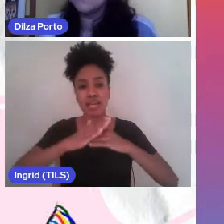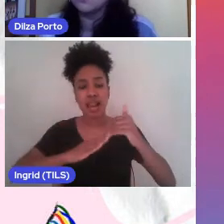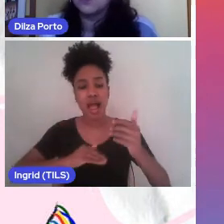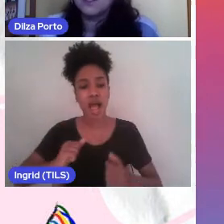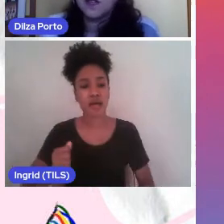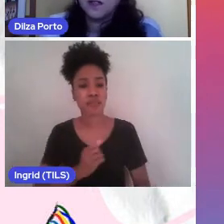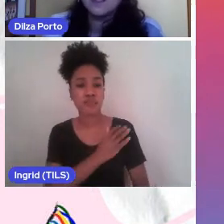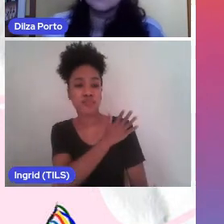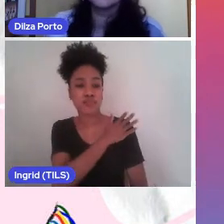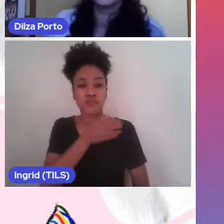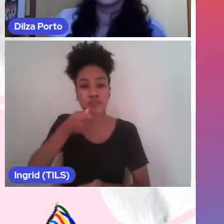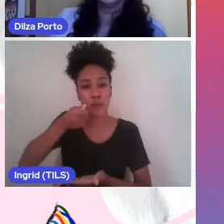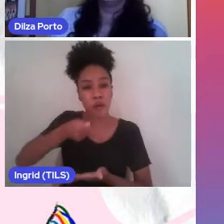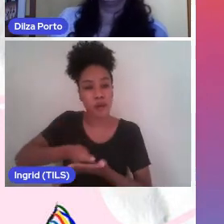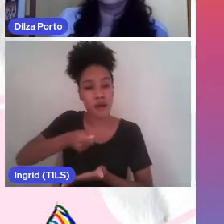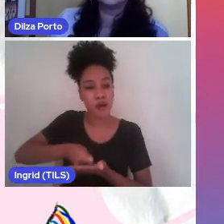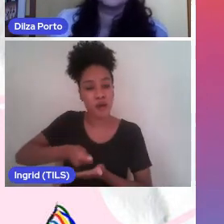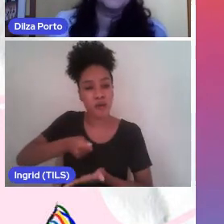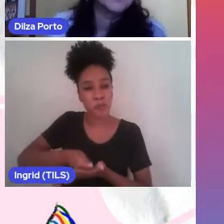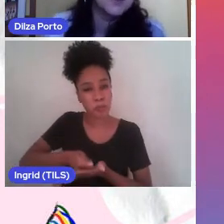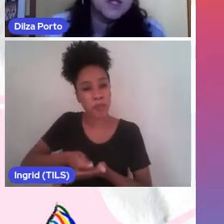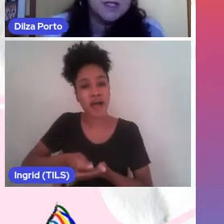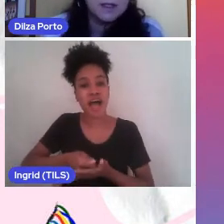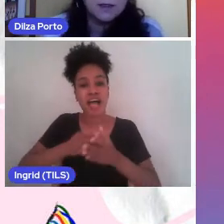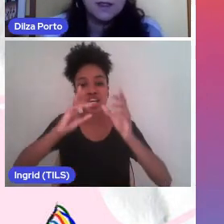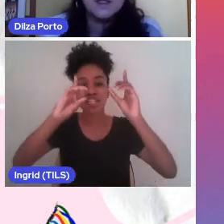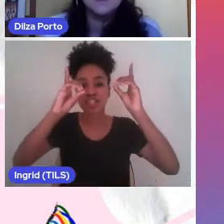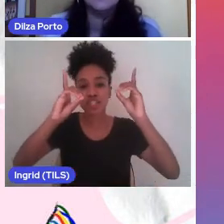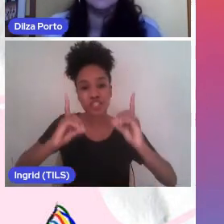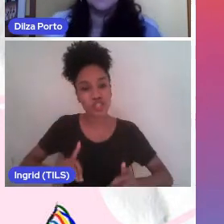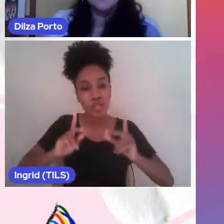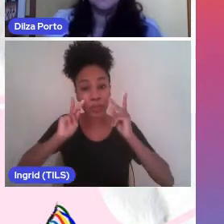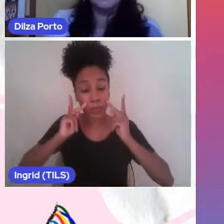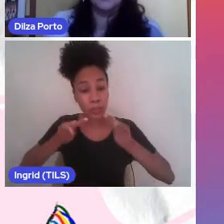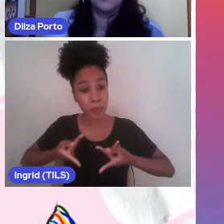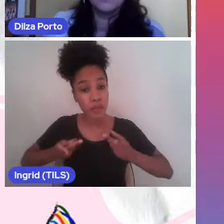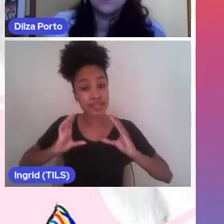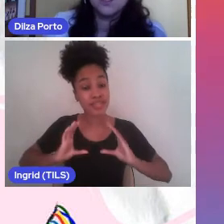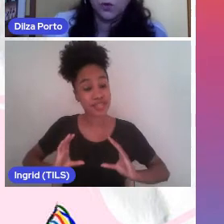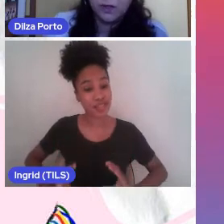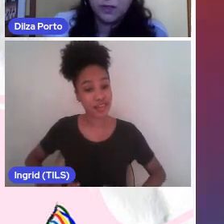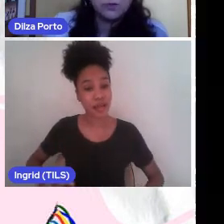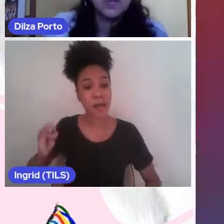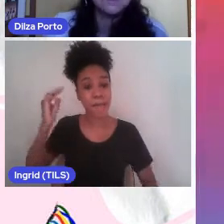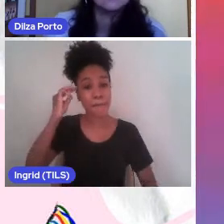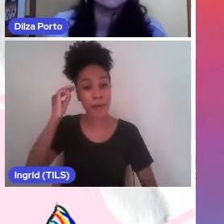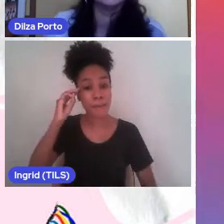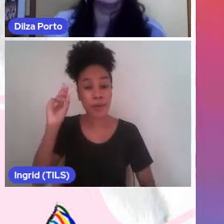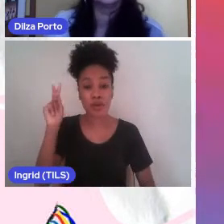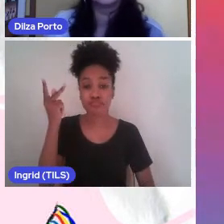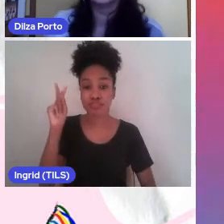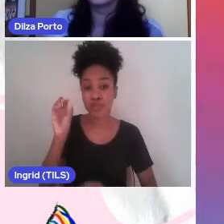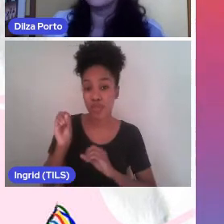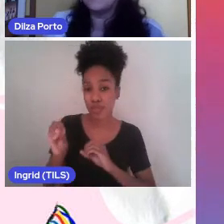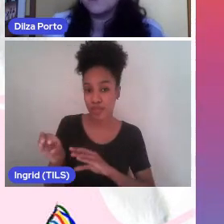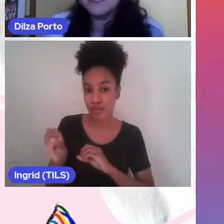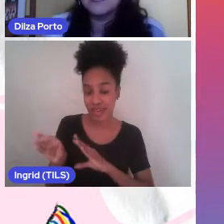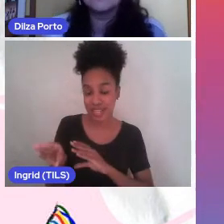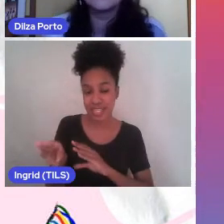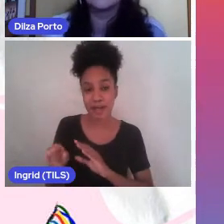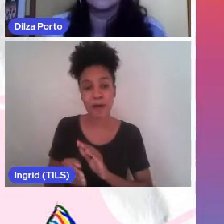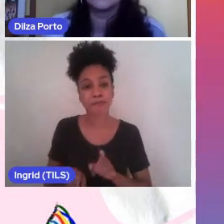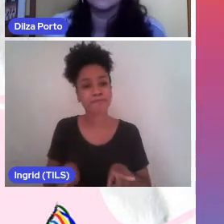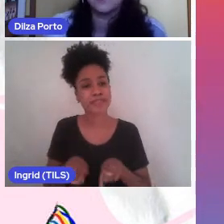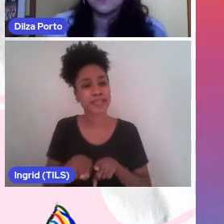golpes e autoritarismos, direitos humanos e cidadania, memória, história e educação. Também